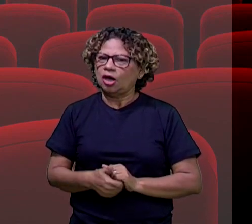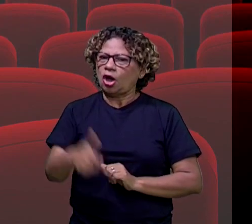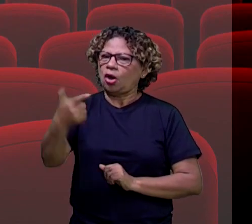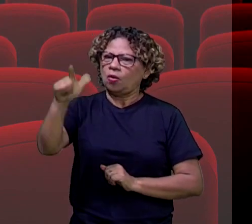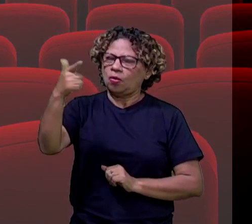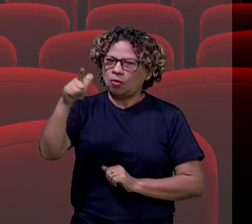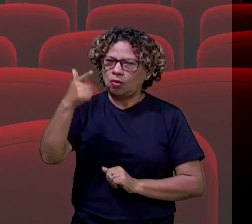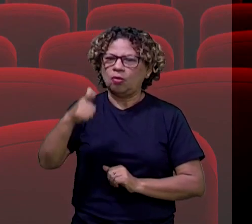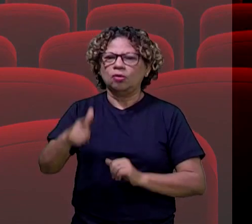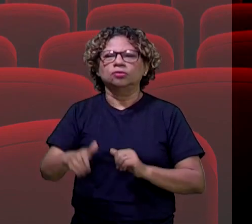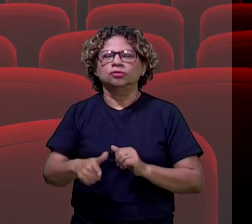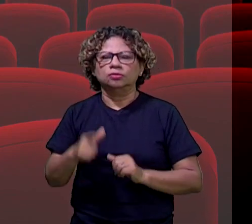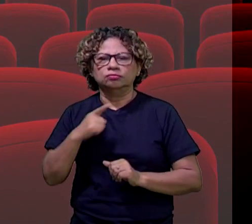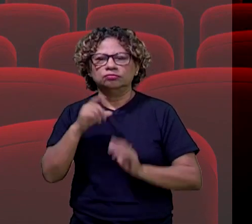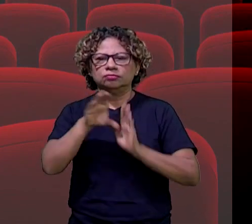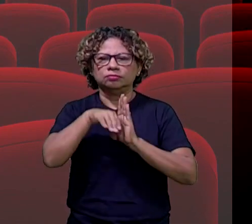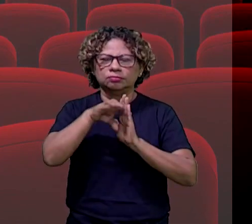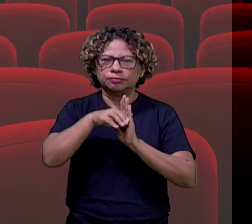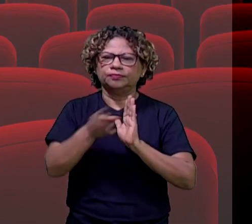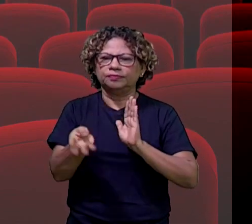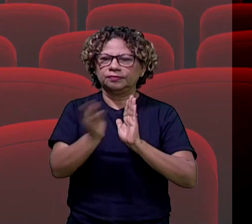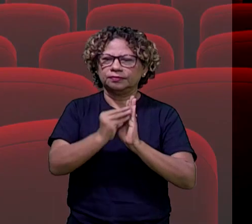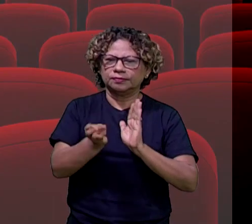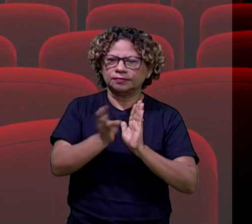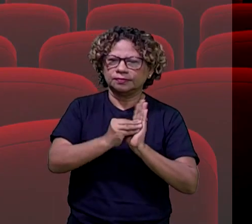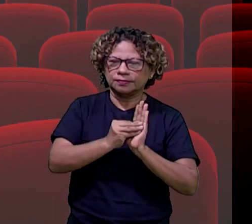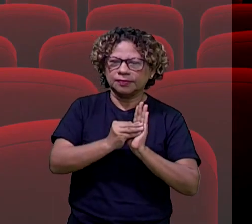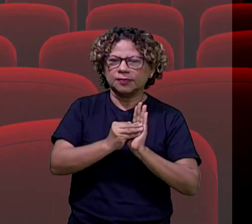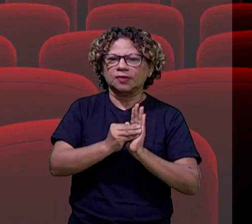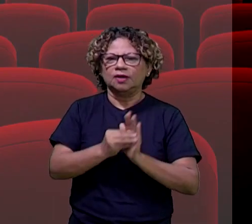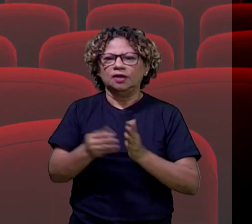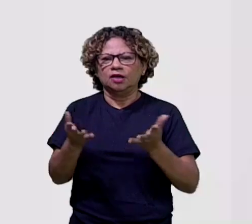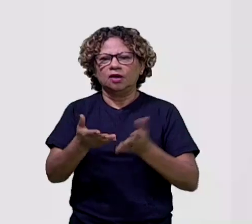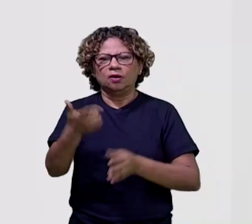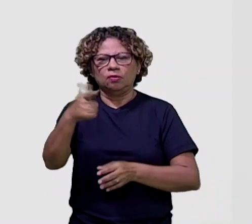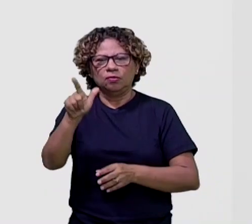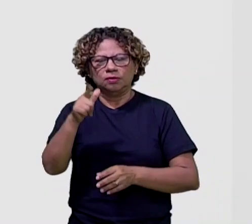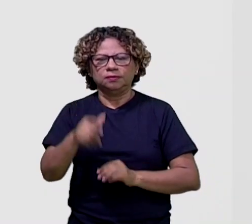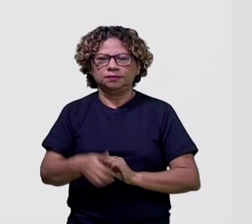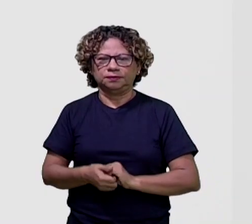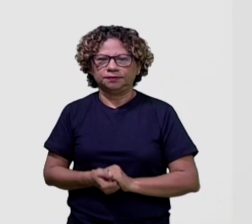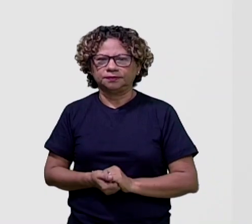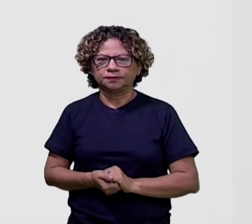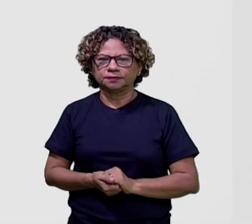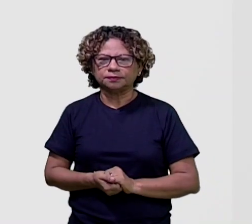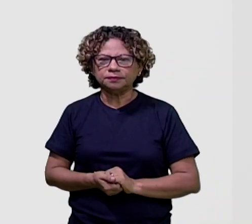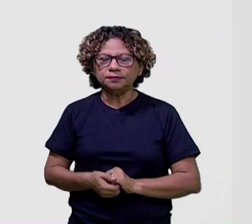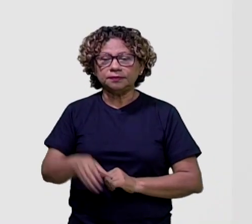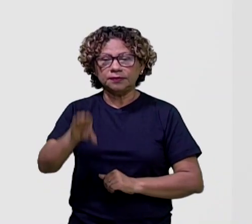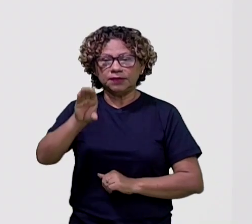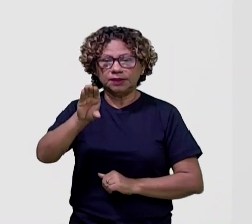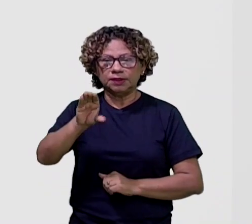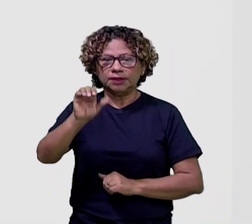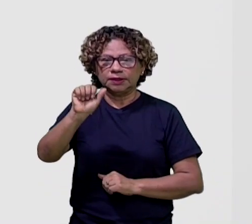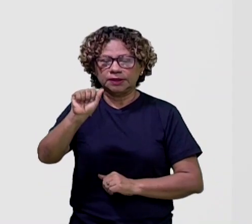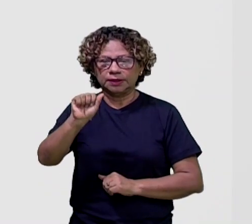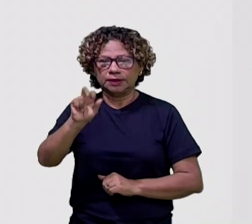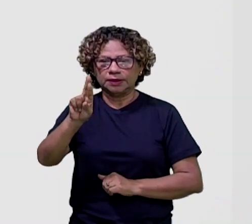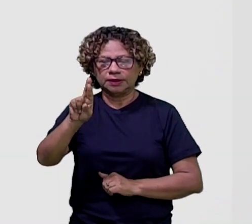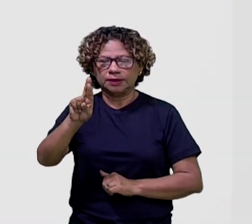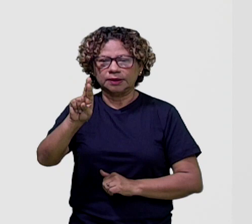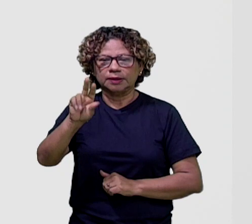outros componentes curriculares. E vamos para a nossa indicação, olha só, Caramuru, a